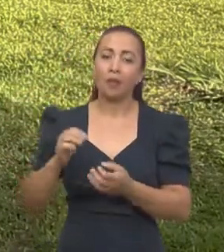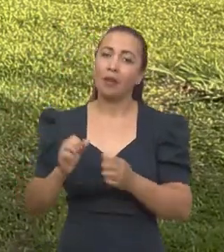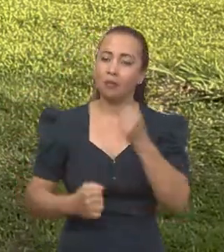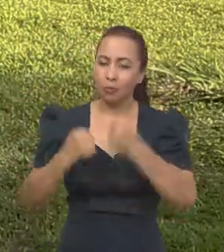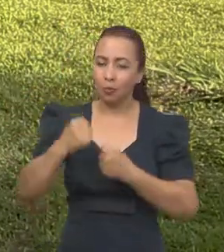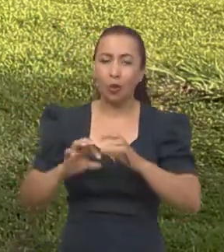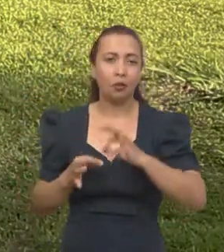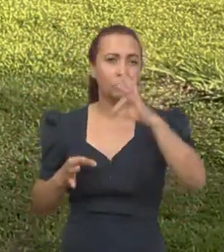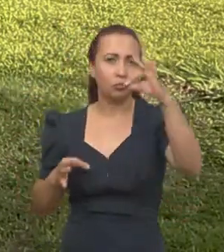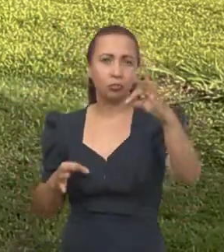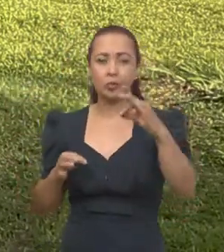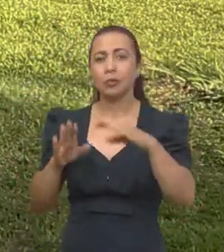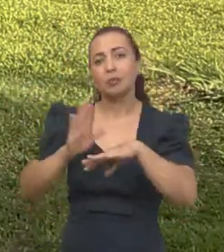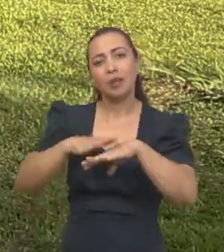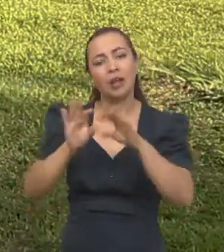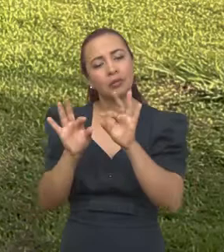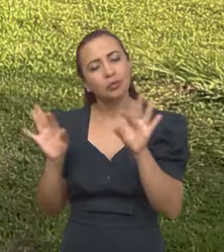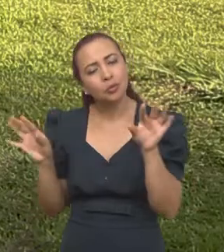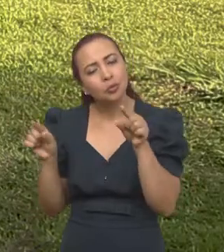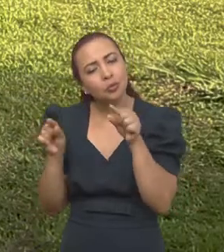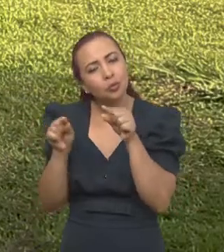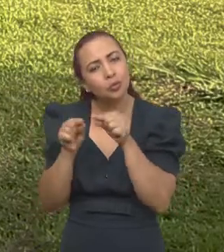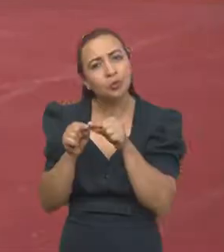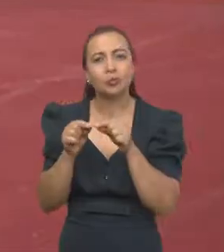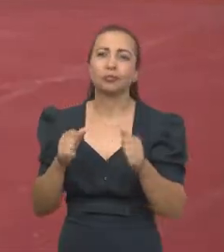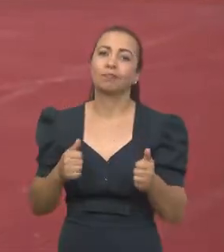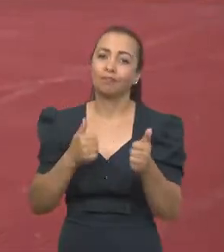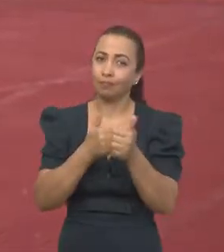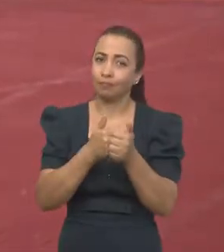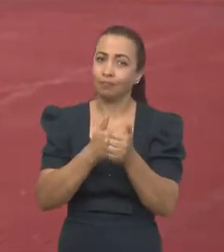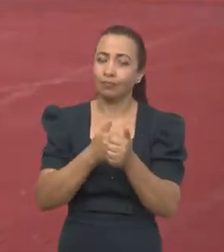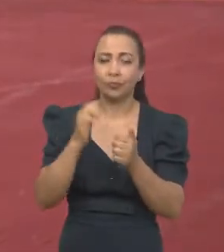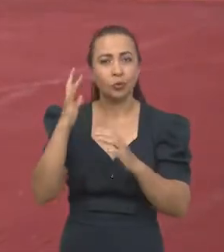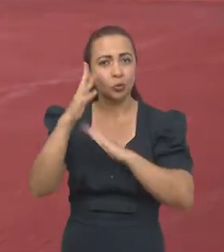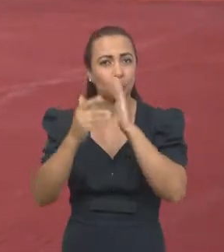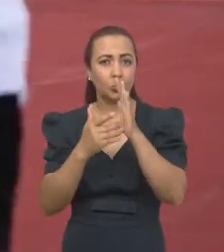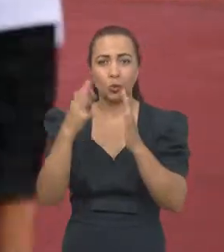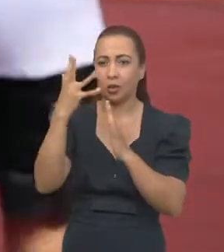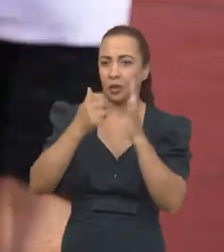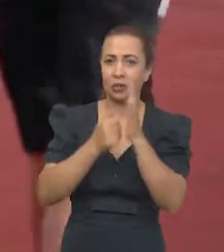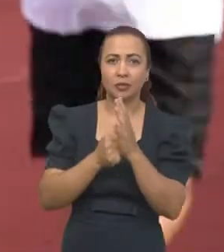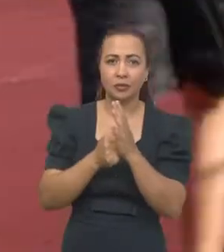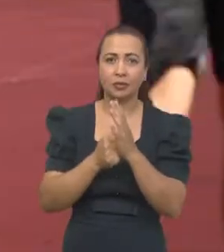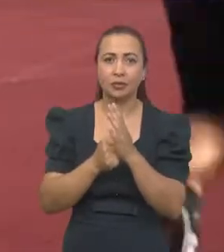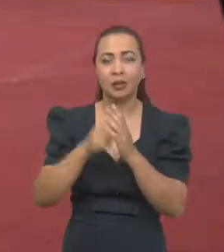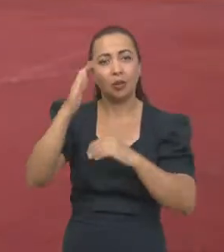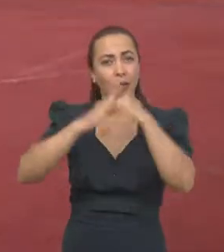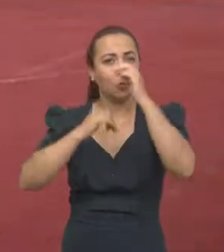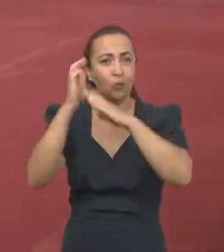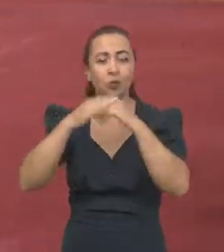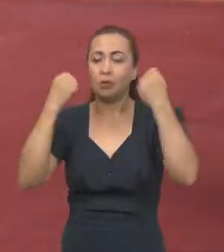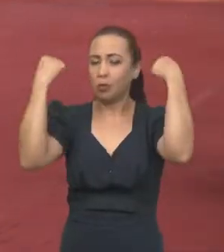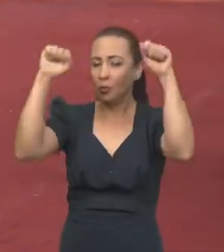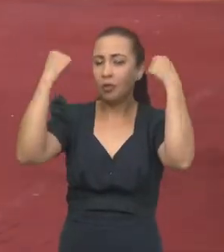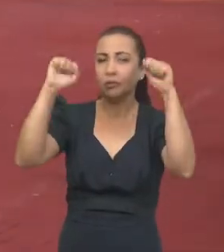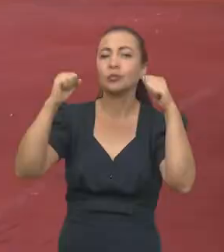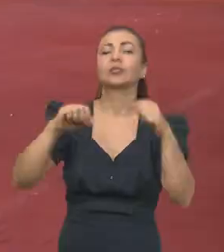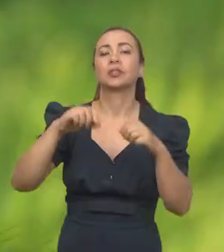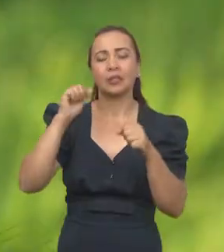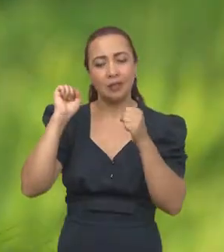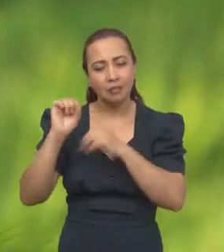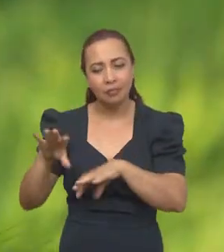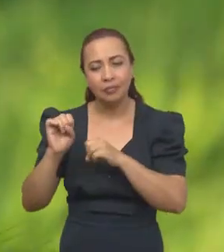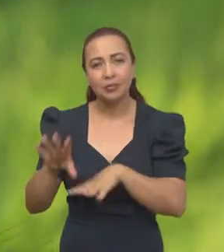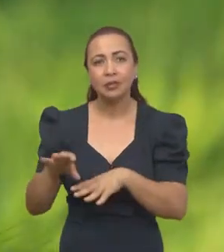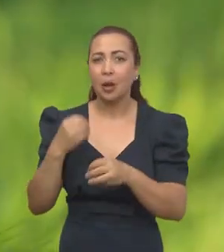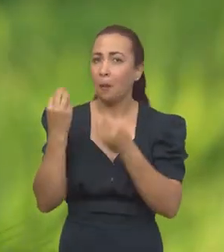vai correr mais longe, mais curto, só que mais curto com intensidade. E toda essa periodização, ela que é o que o profissional da educação física faz, né.